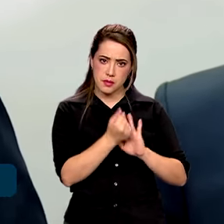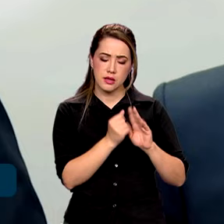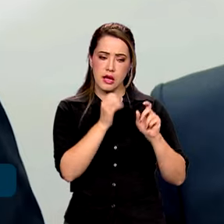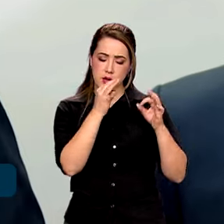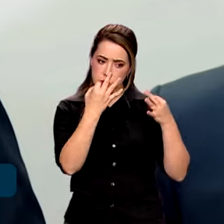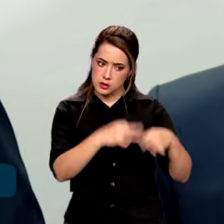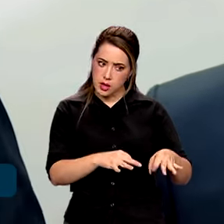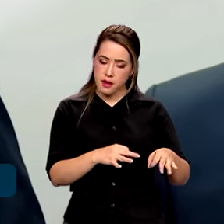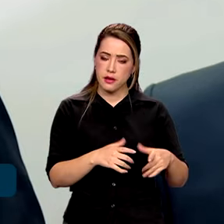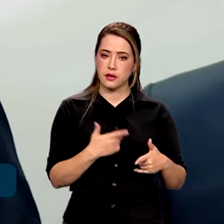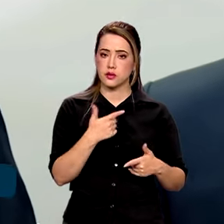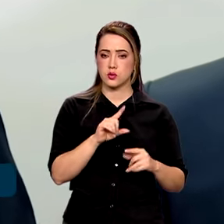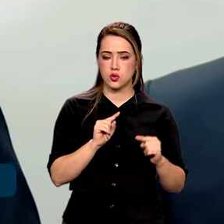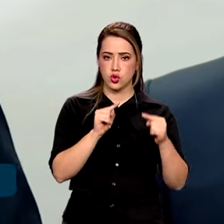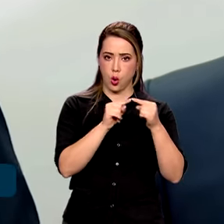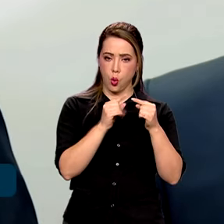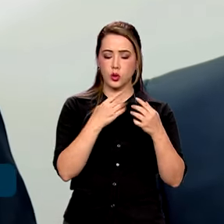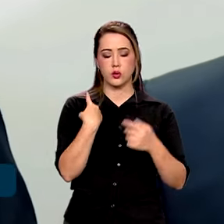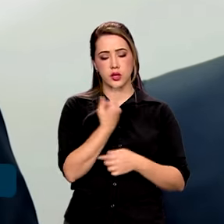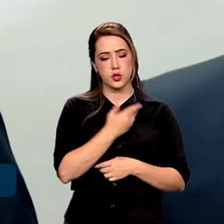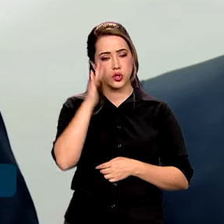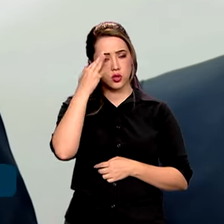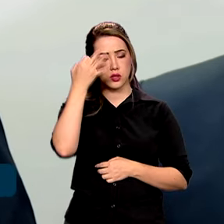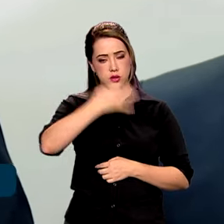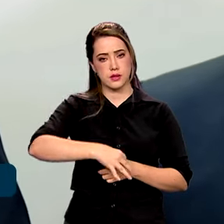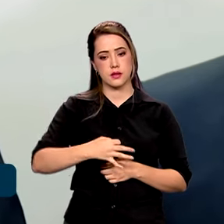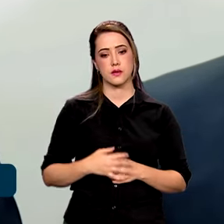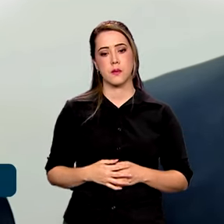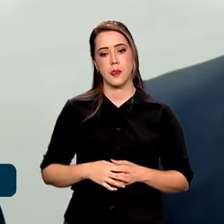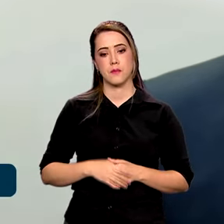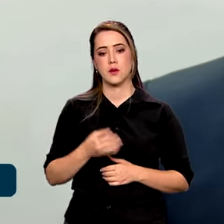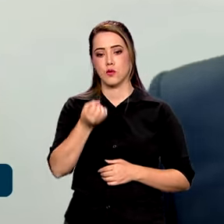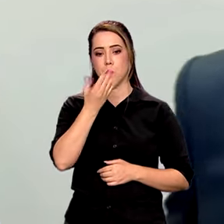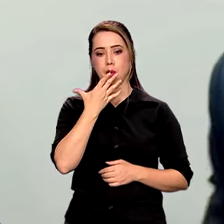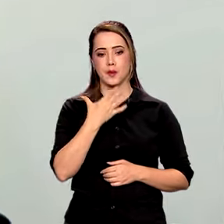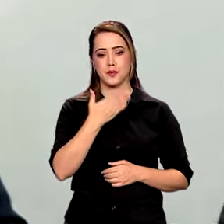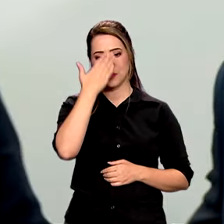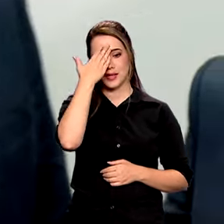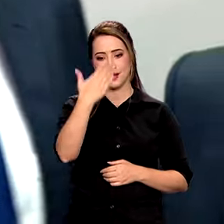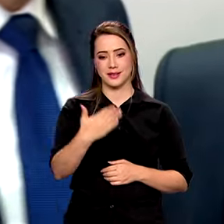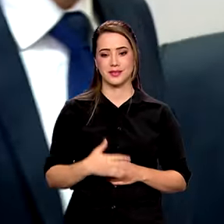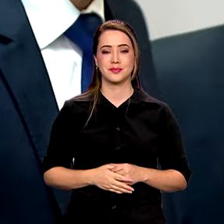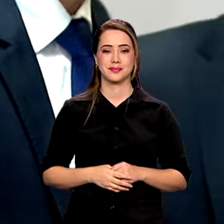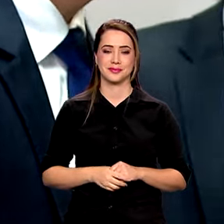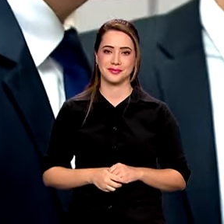Está em linha com o nós entendemos que é o correto. Para o ano que vem. Está bom? Obrigado.